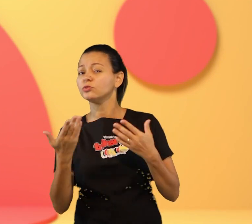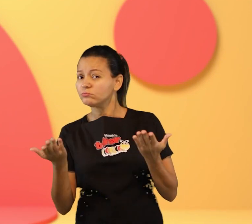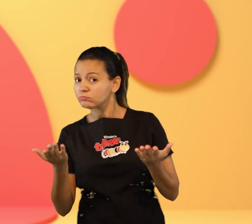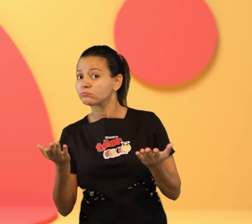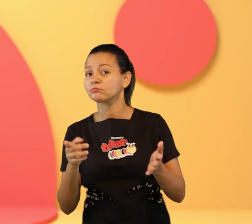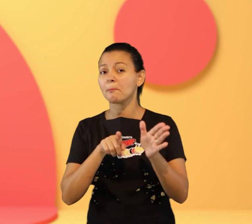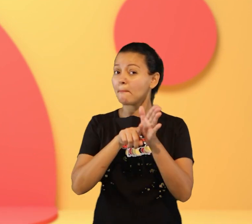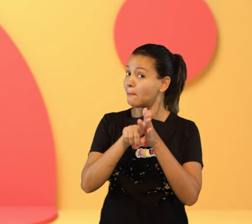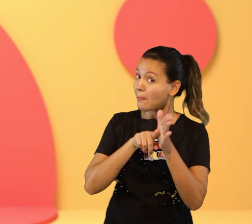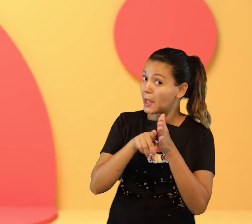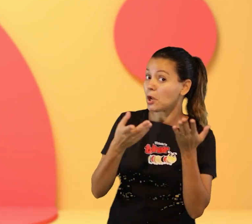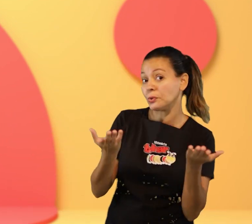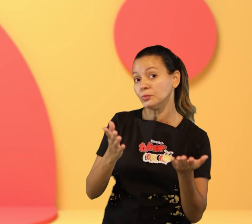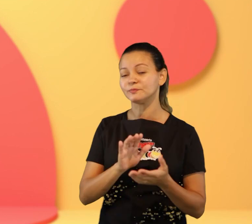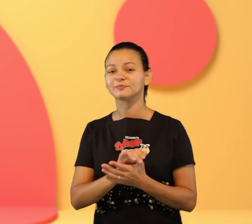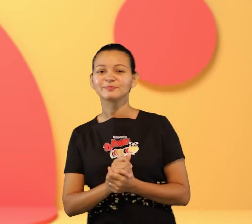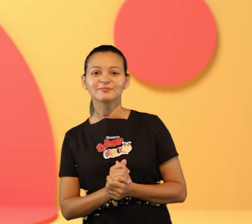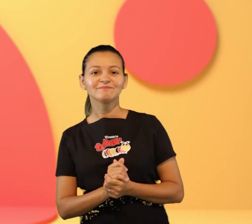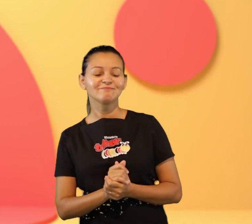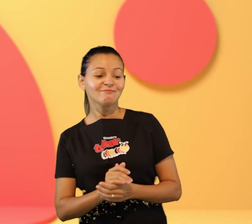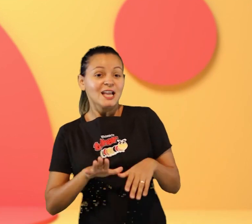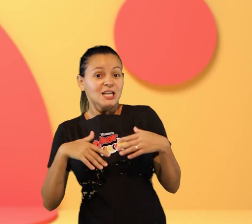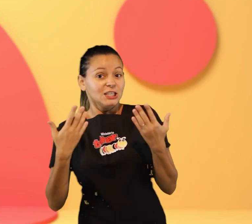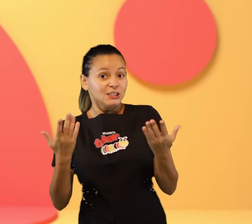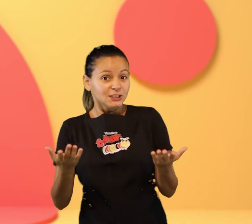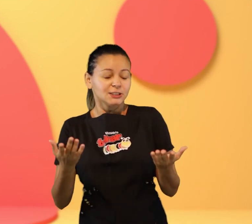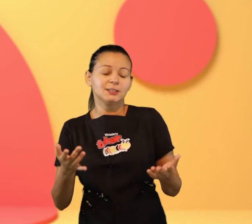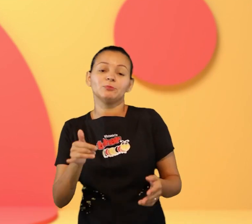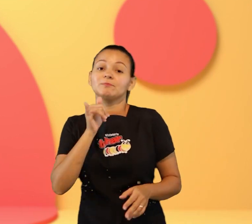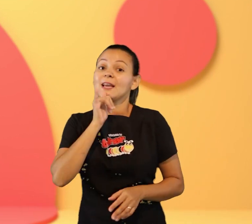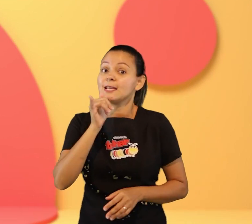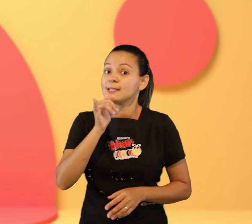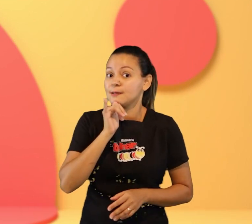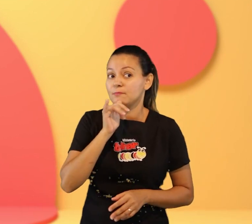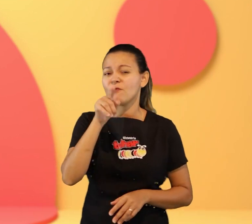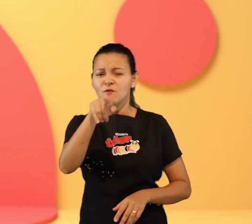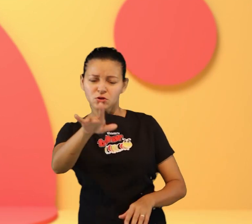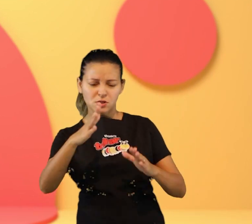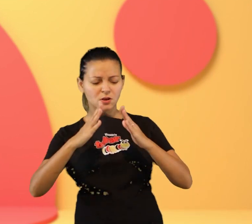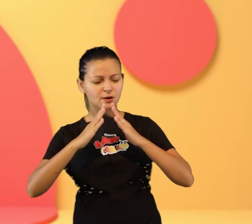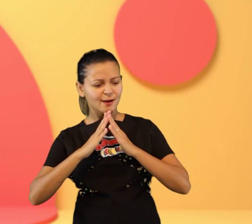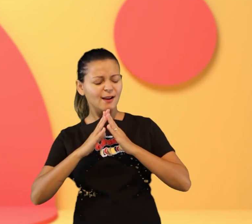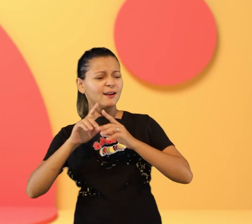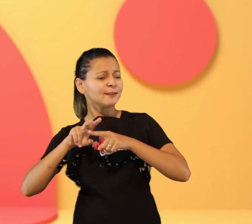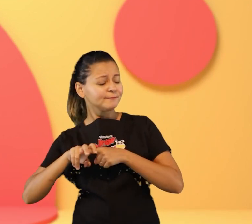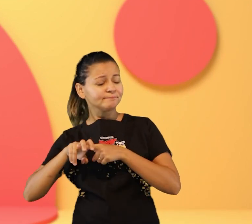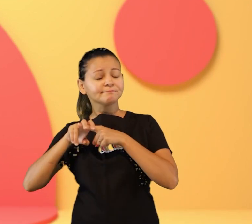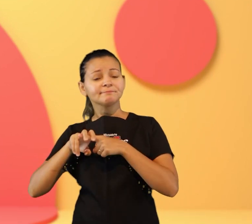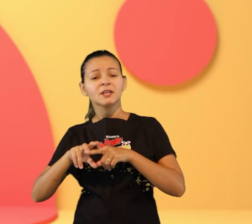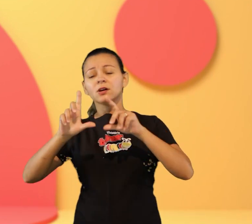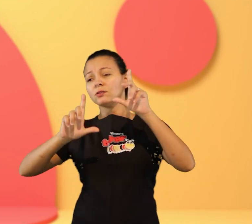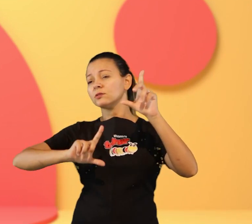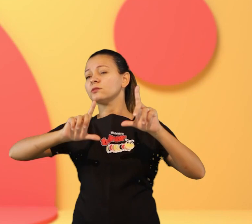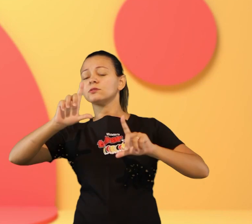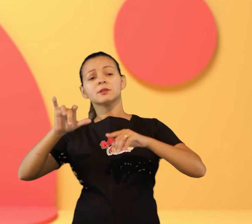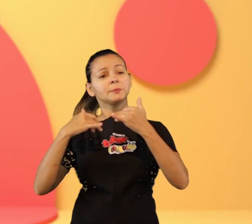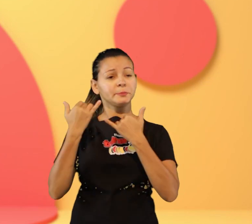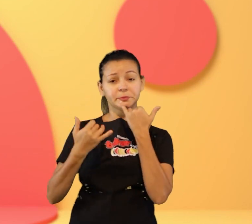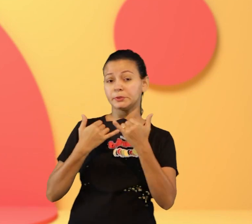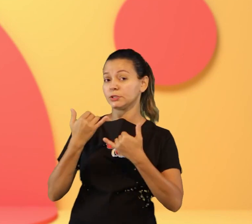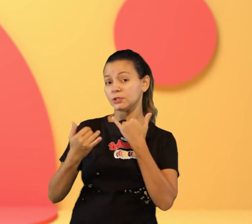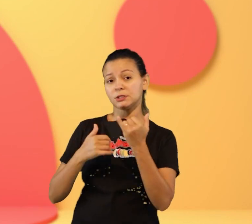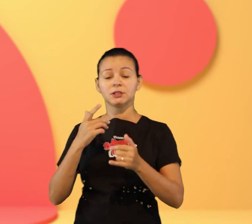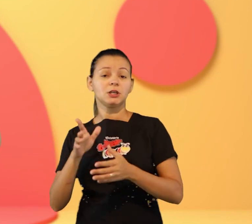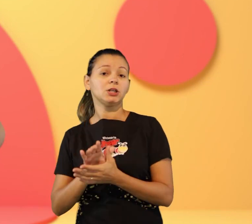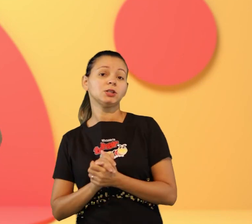você está lá na sua casa e é meio dia meio dia é hora de quê? isso meio dia é hora de almoçar mas